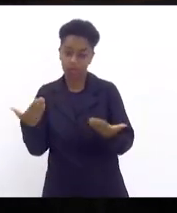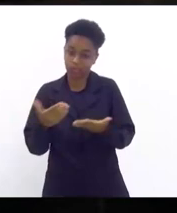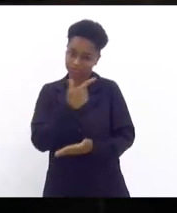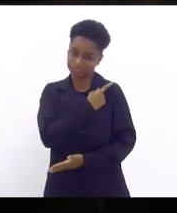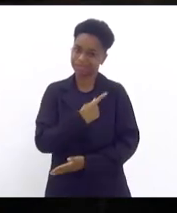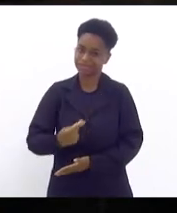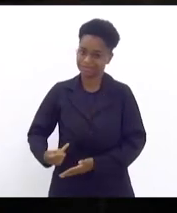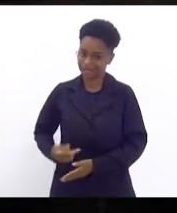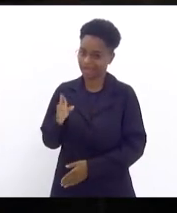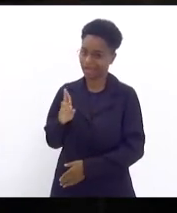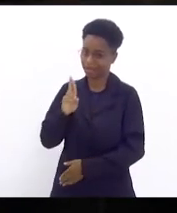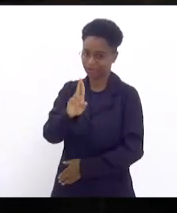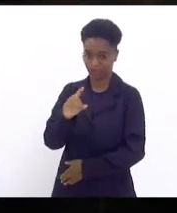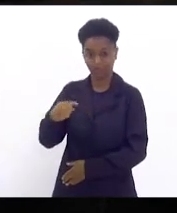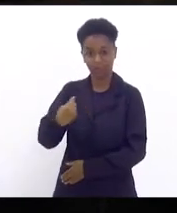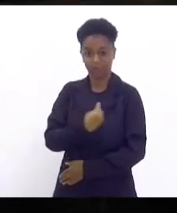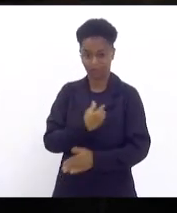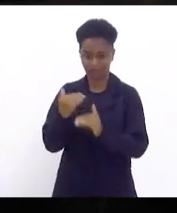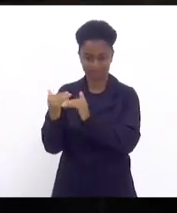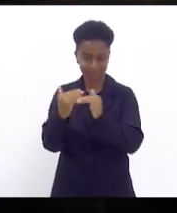representando a todas nós,